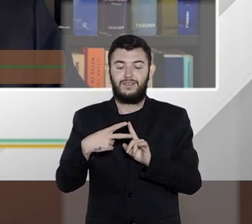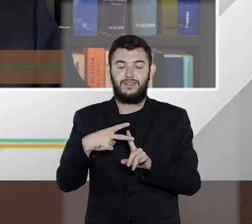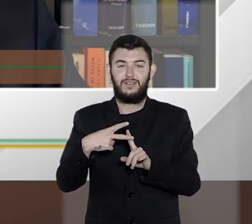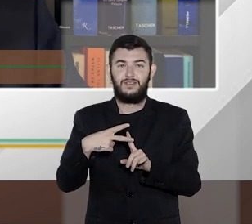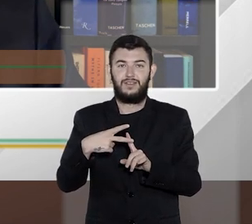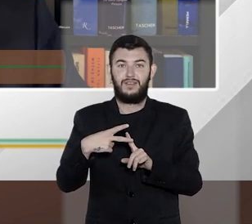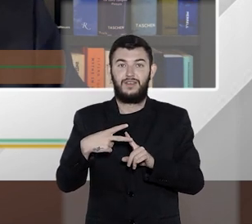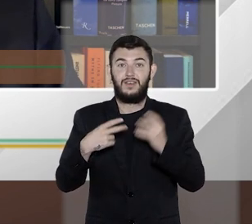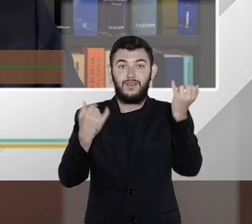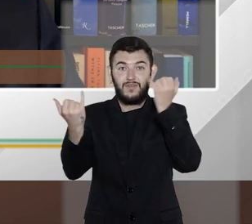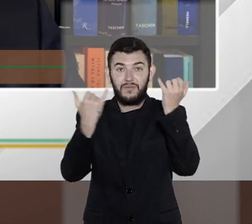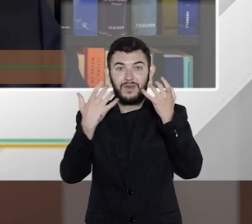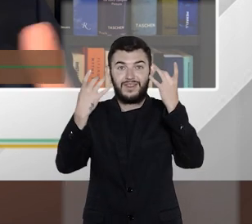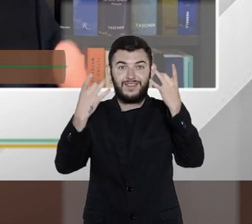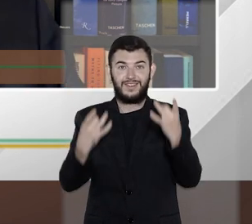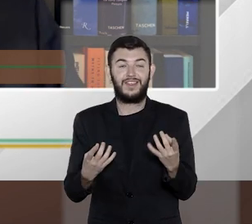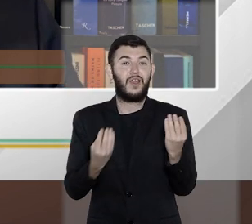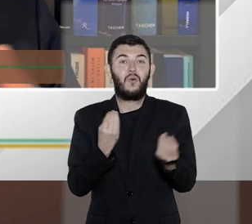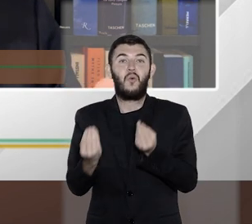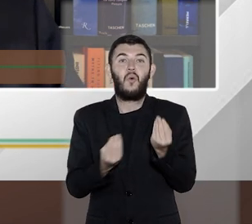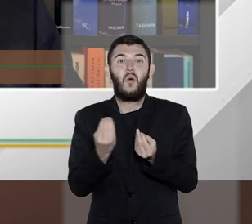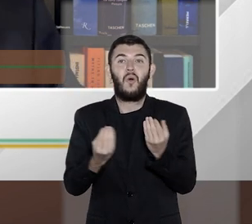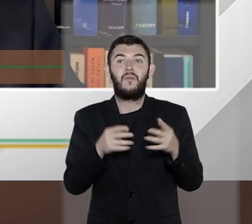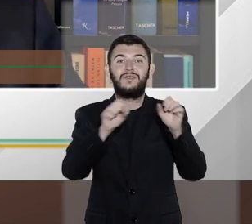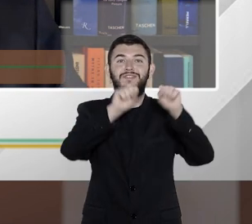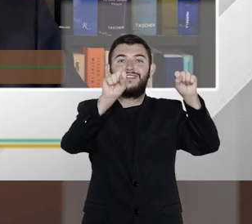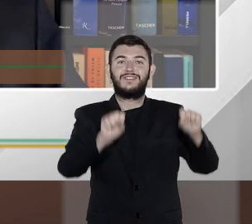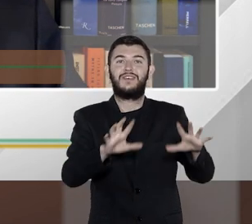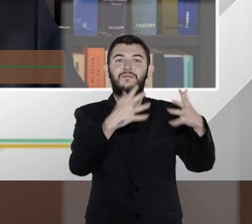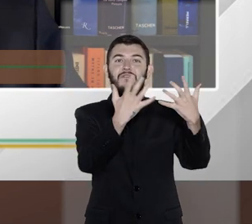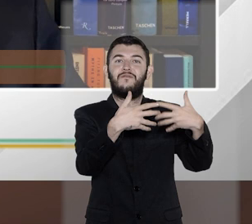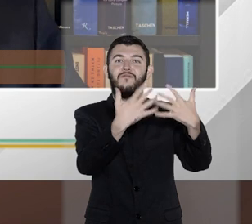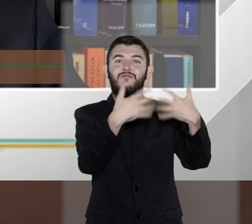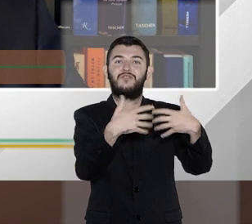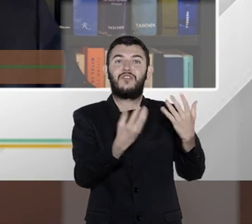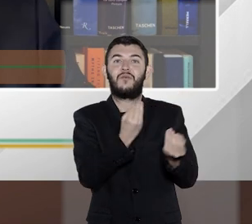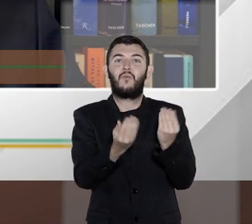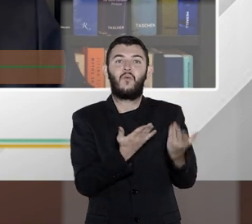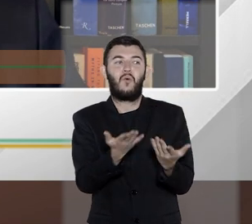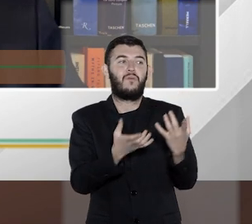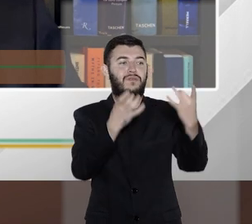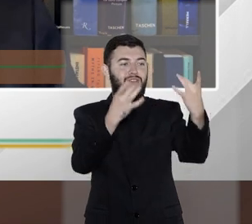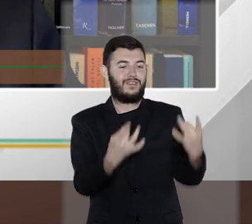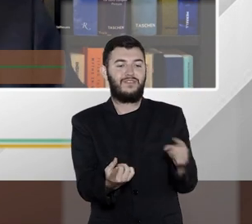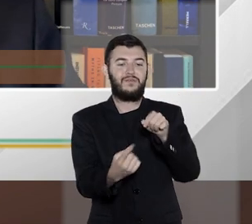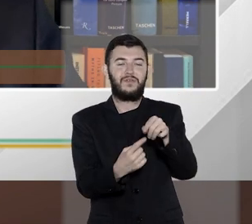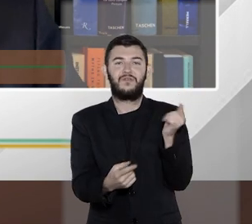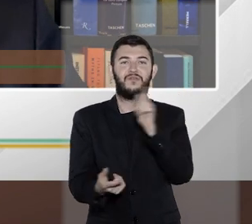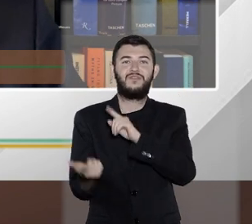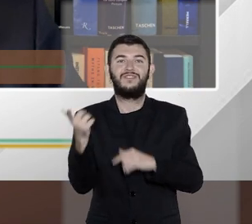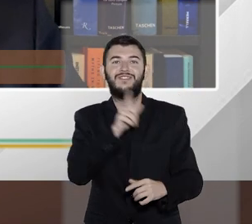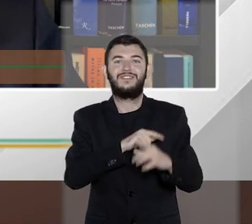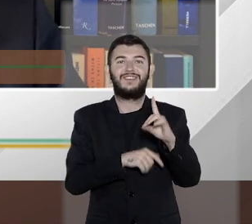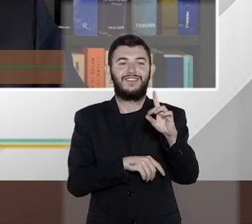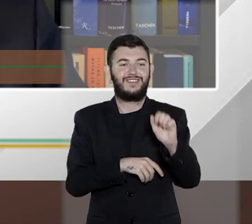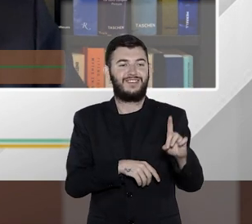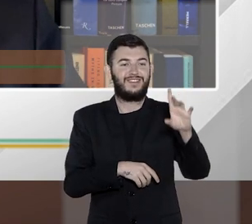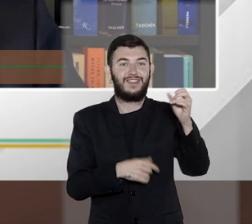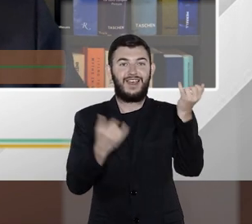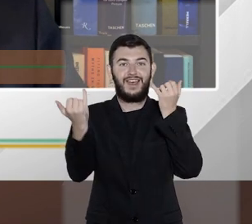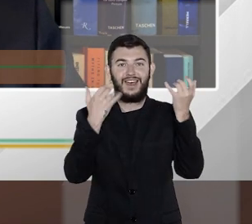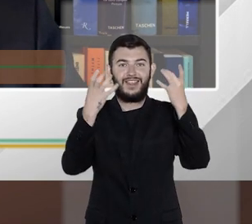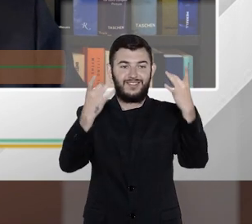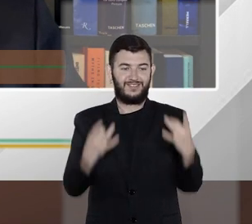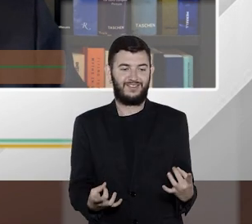um conhecimento mínimo de como funcionam aqueles sistemas para acessar esses dados. Até o auxílio emergencial foi feito